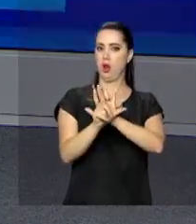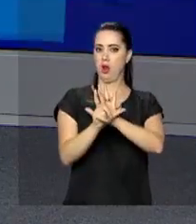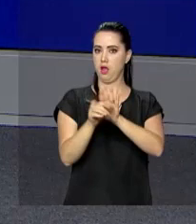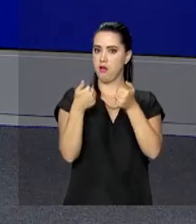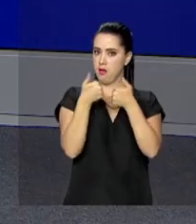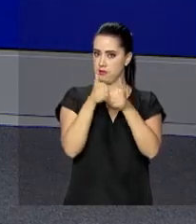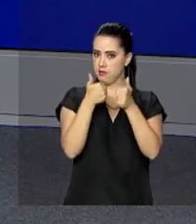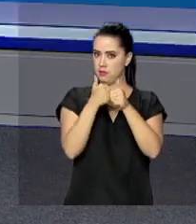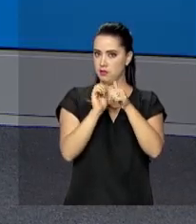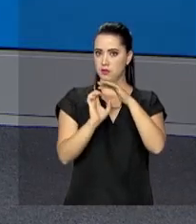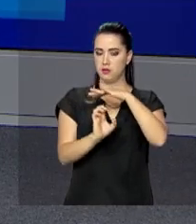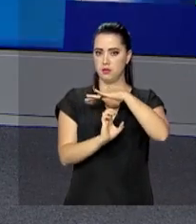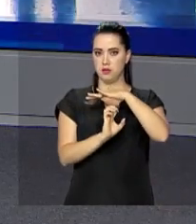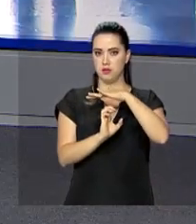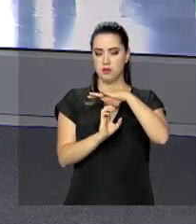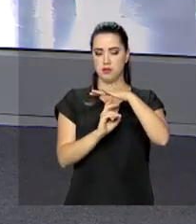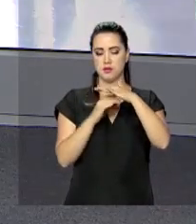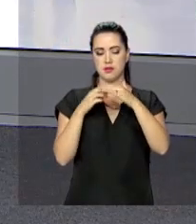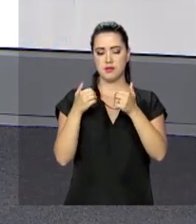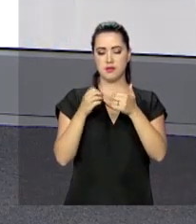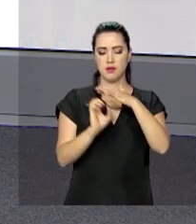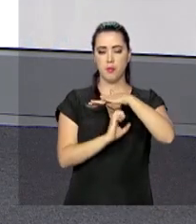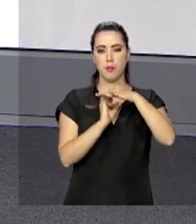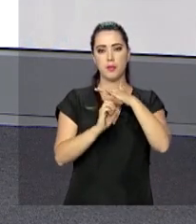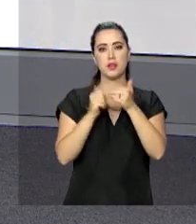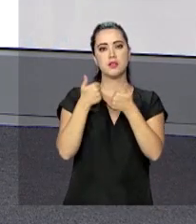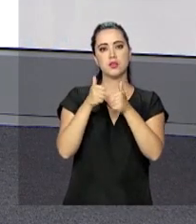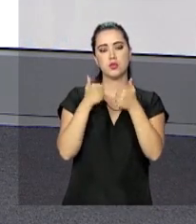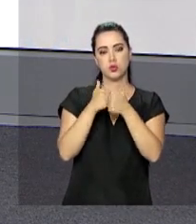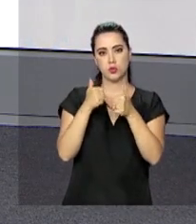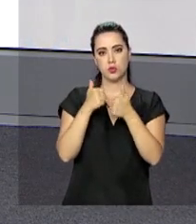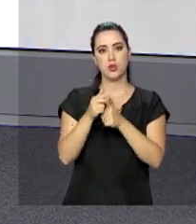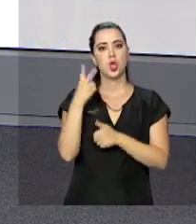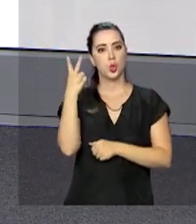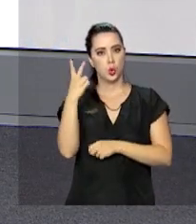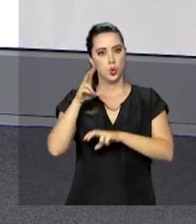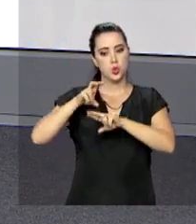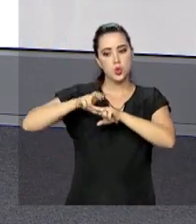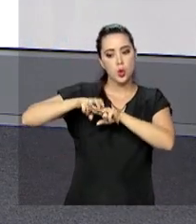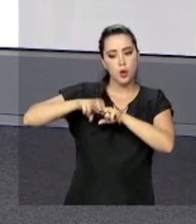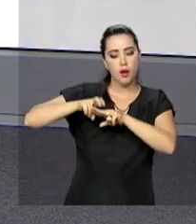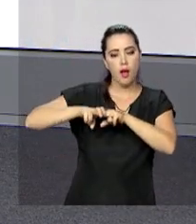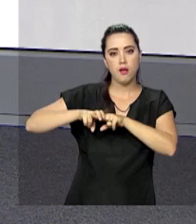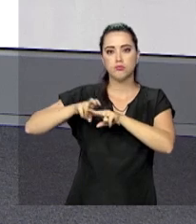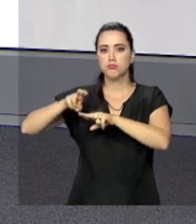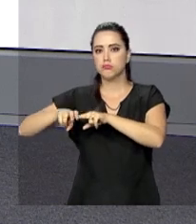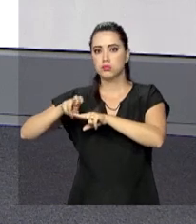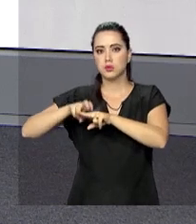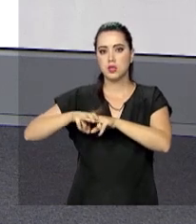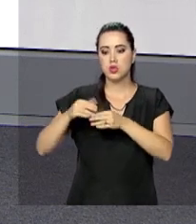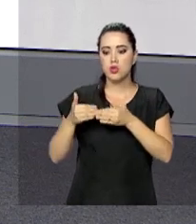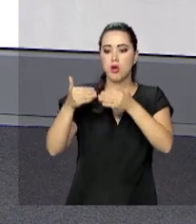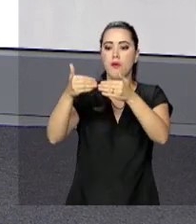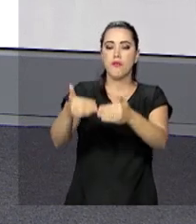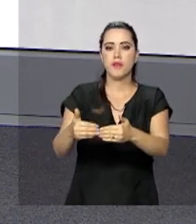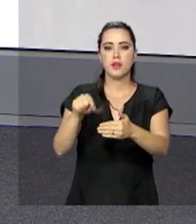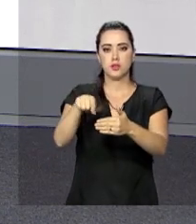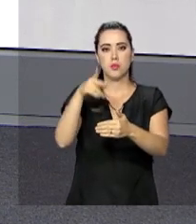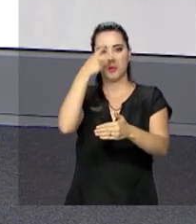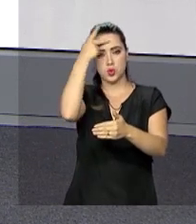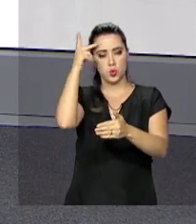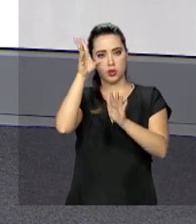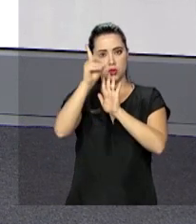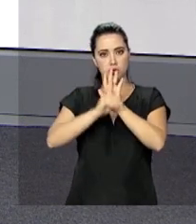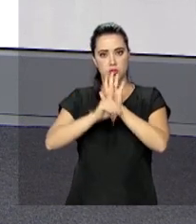as empresas de ônibus, barco e trem devem reservar dois assentos por viagem, preferencialmente nos lugares da frente, para quem tem direito